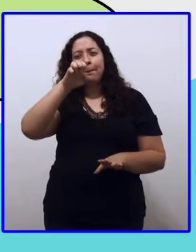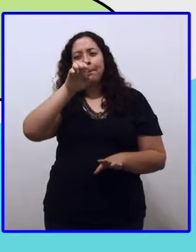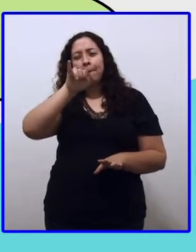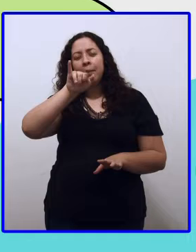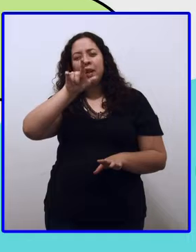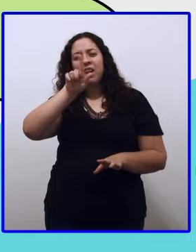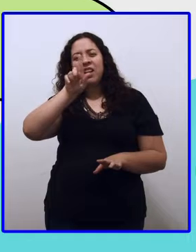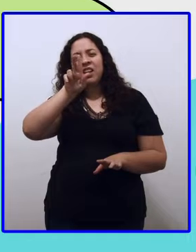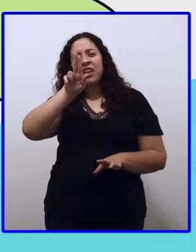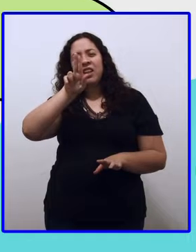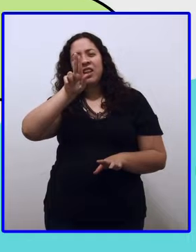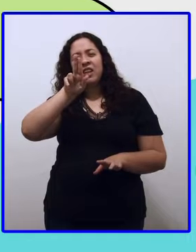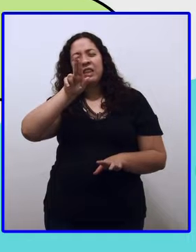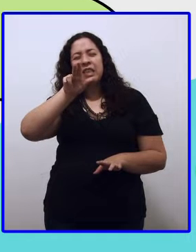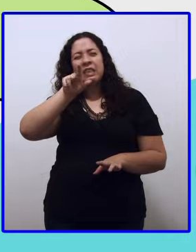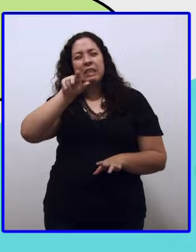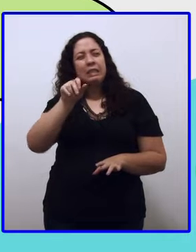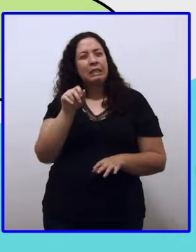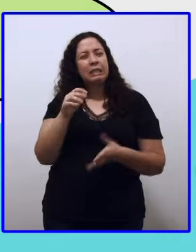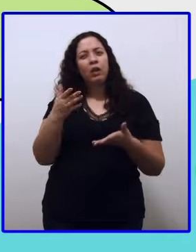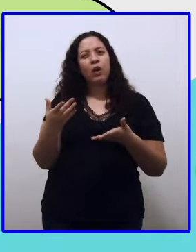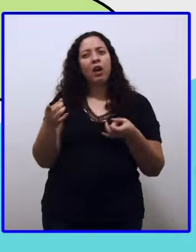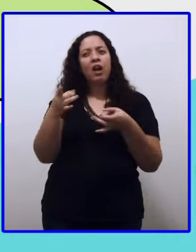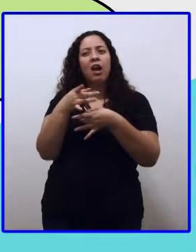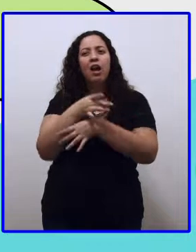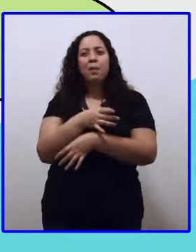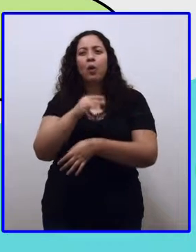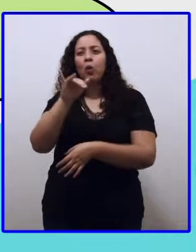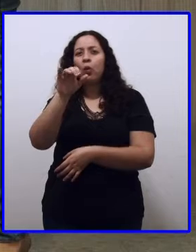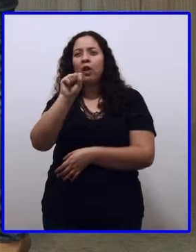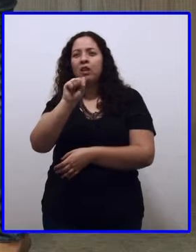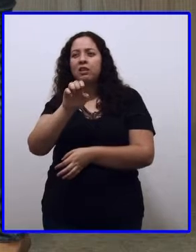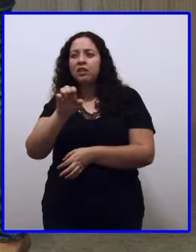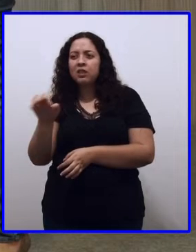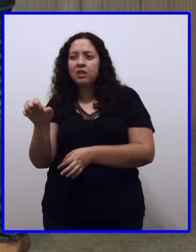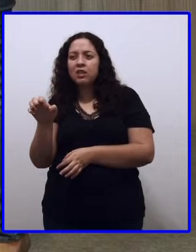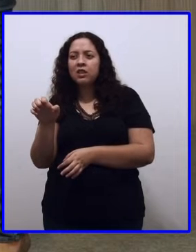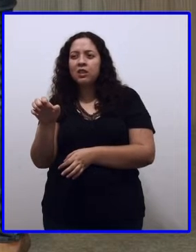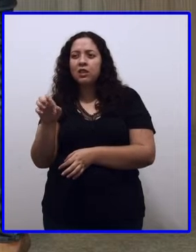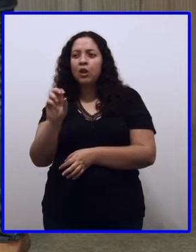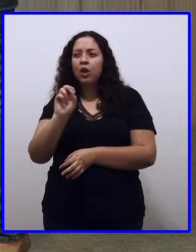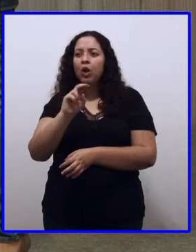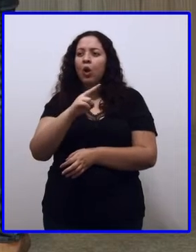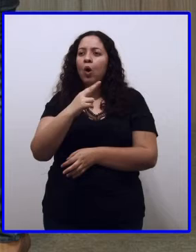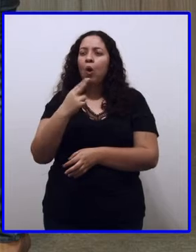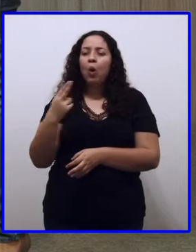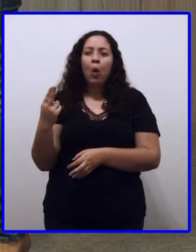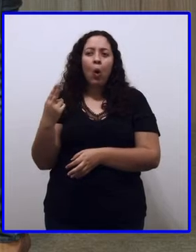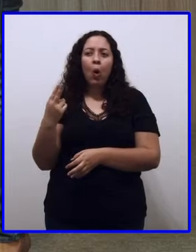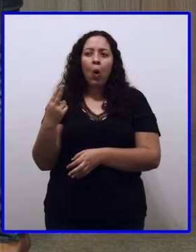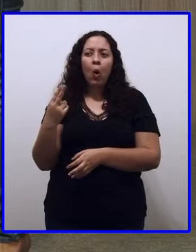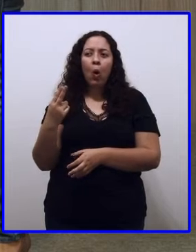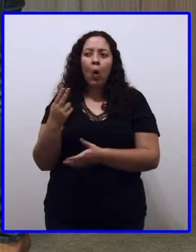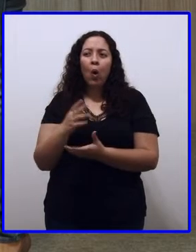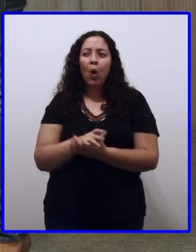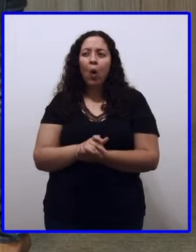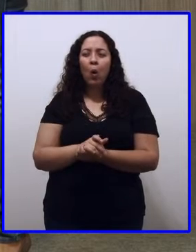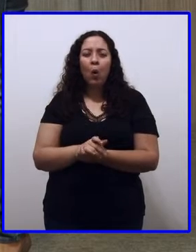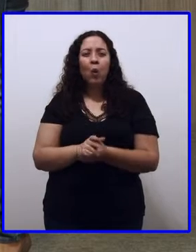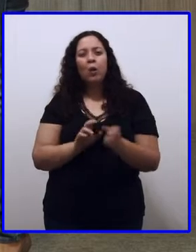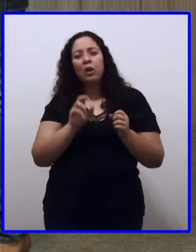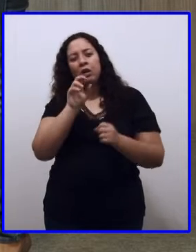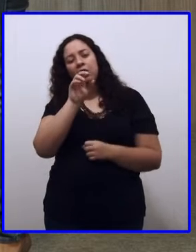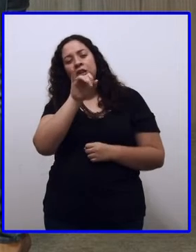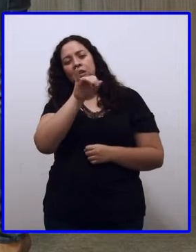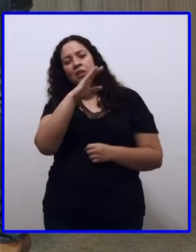Meiguice, meiguice, meiguice, vem de... Ih, Prô Natália, será que eu acertei?